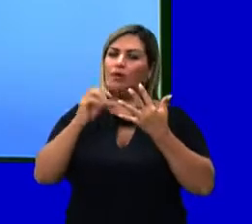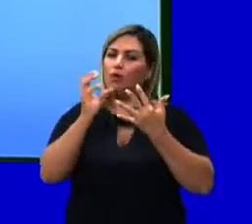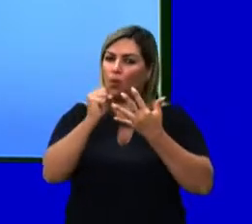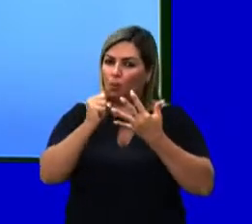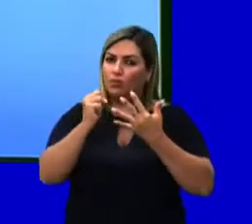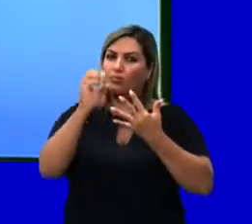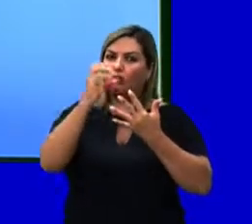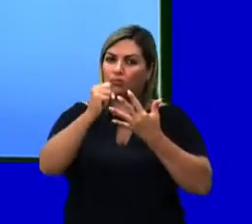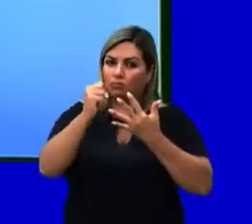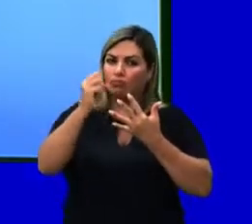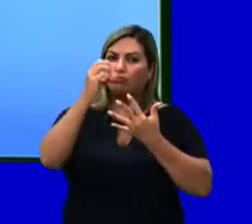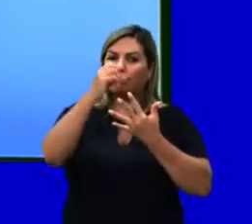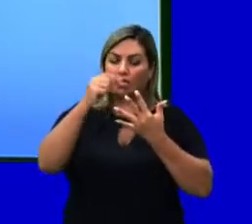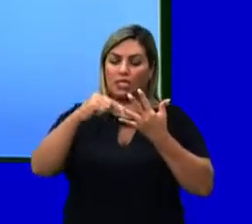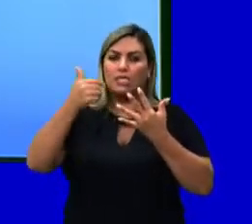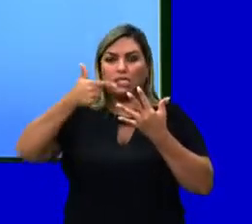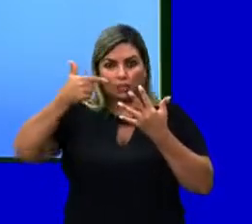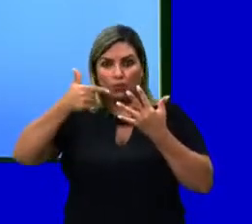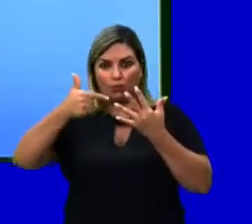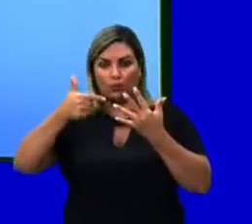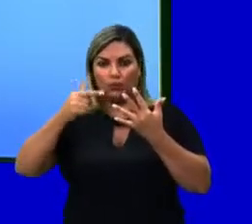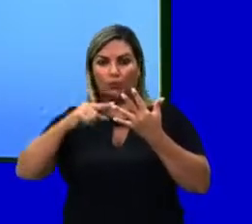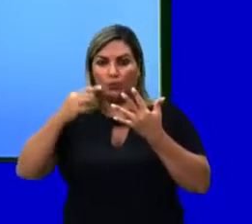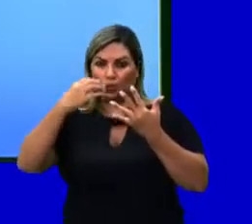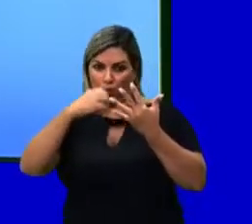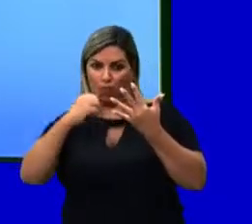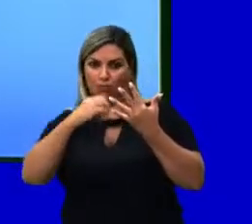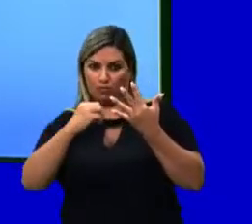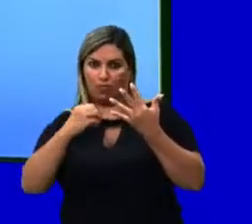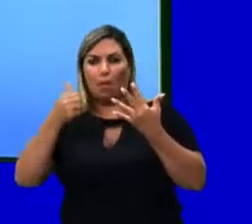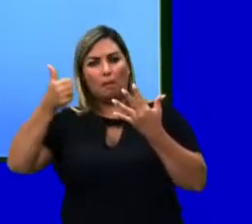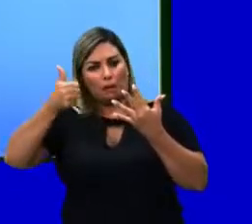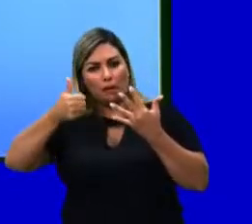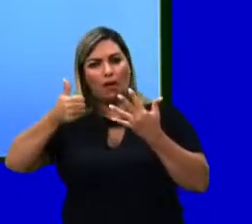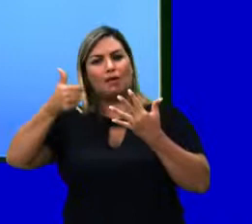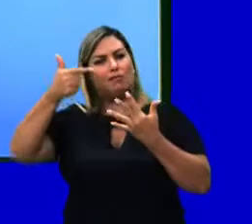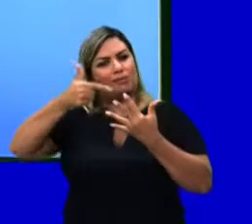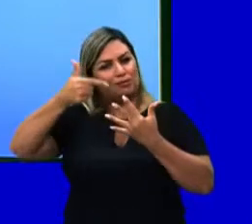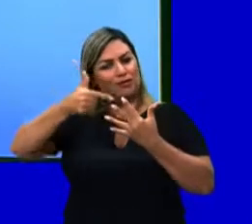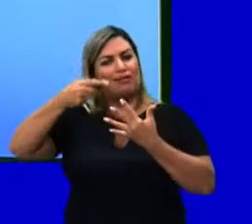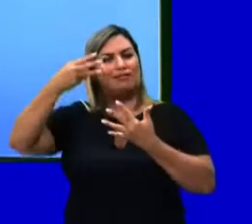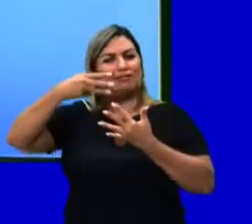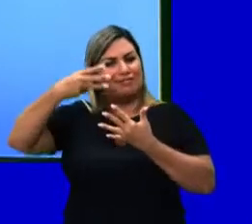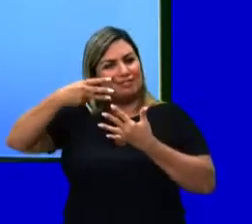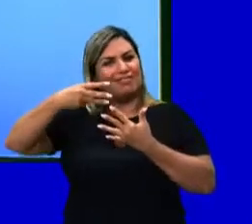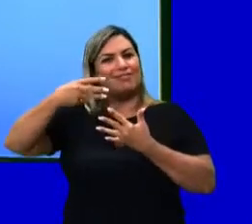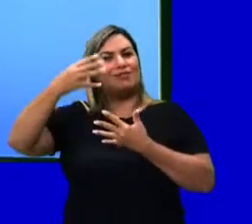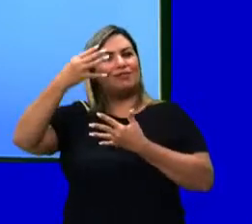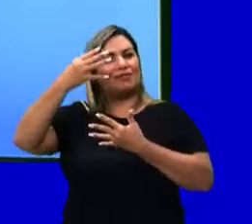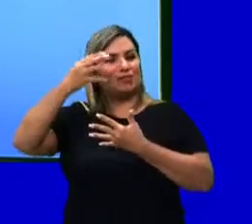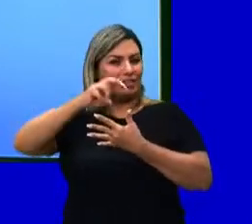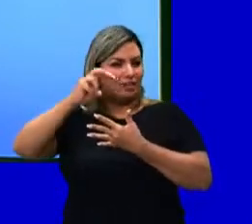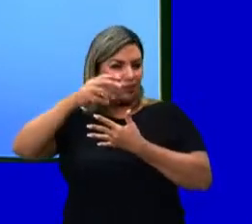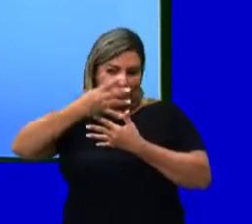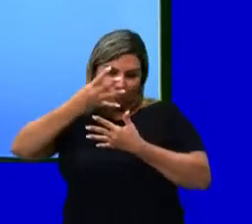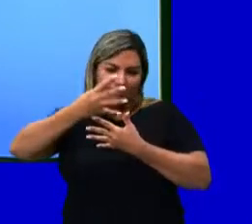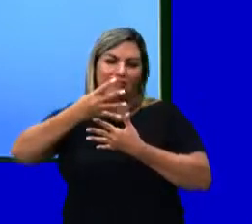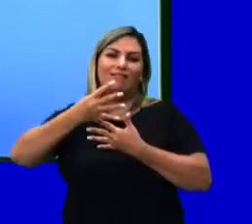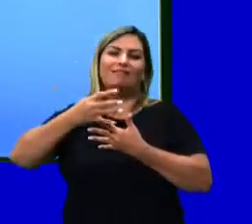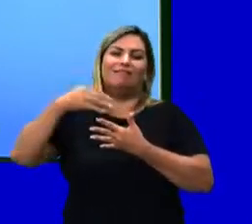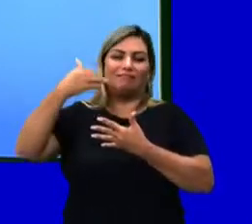partir do segundo nível trófico. Nós temos os consumidores primários, secundários, terciários e